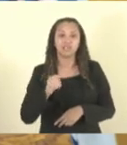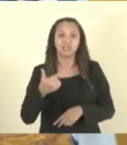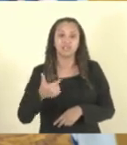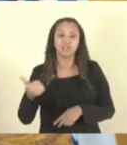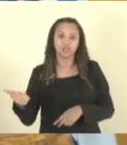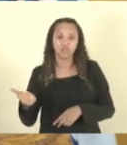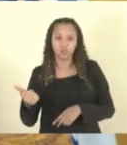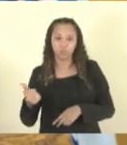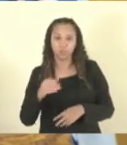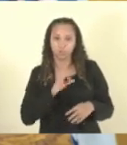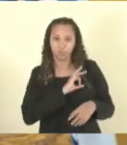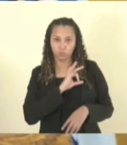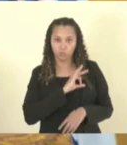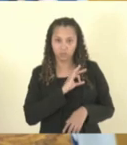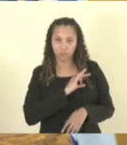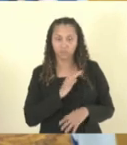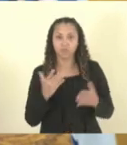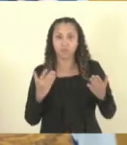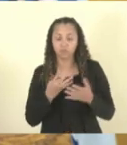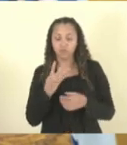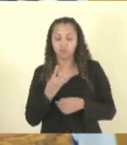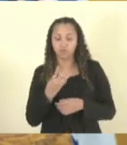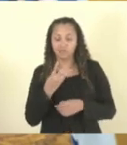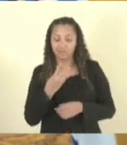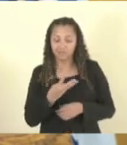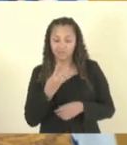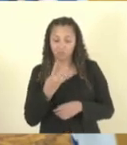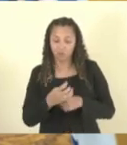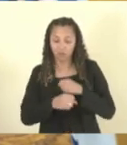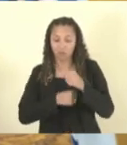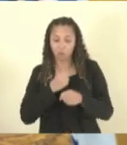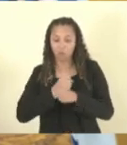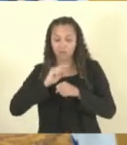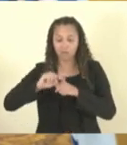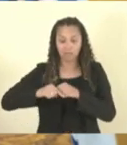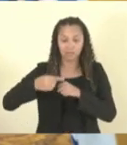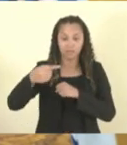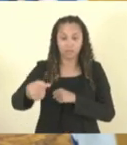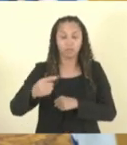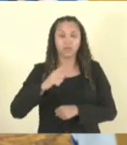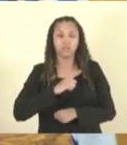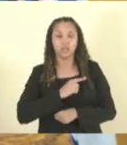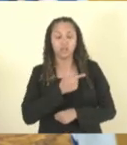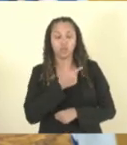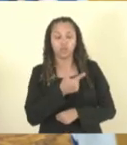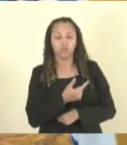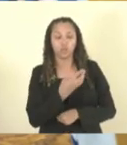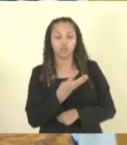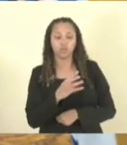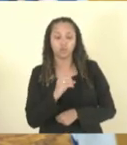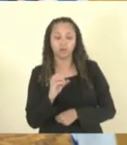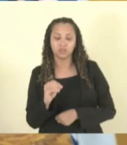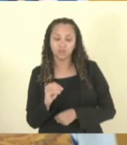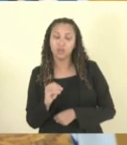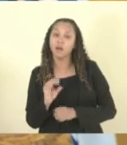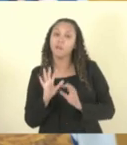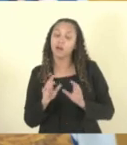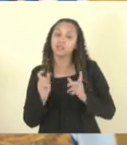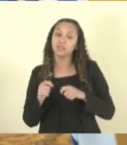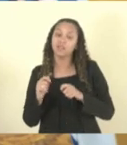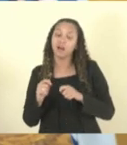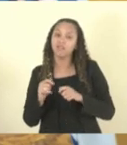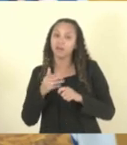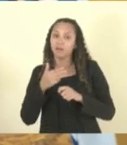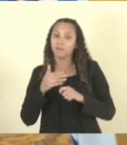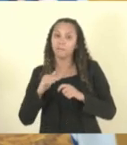Hoje, passados 34 anos, nós estamos com 2.400 quando deveríamos ter em torno de